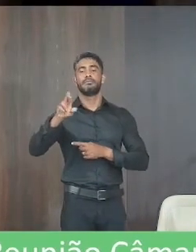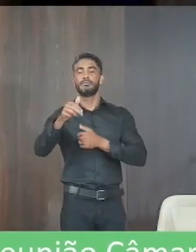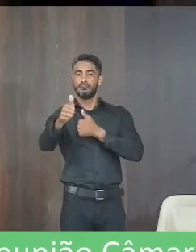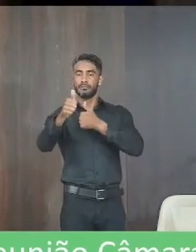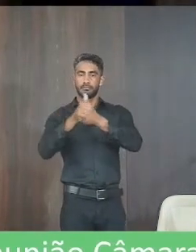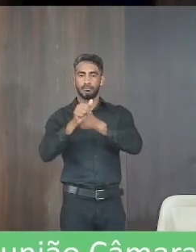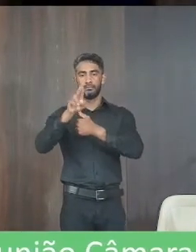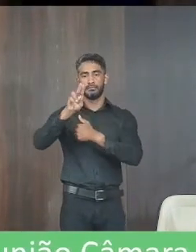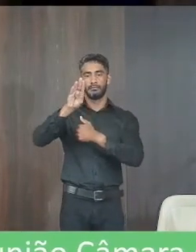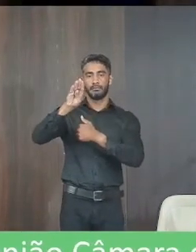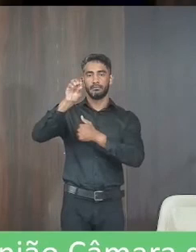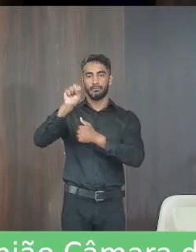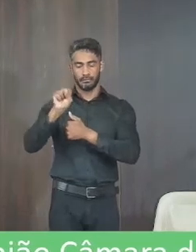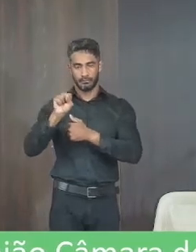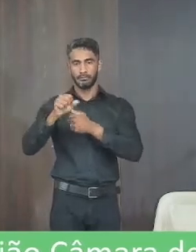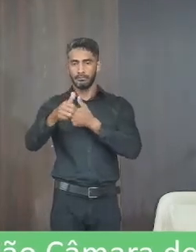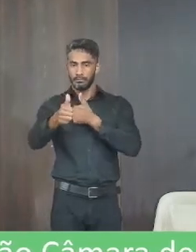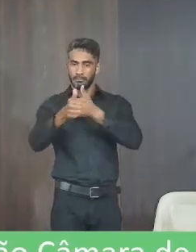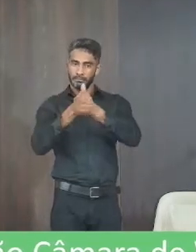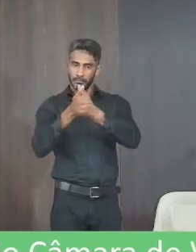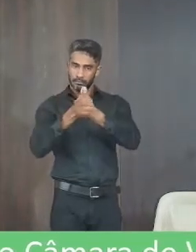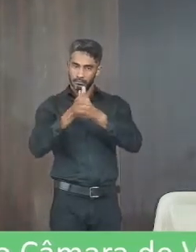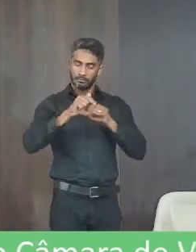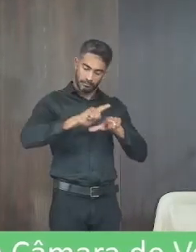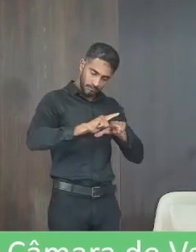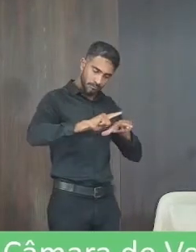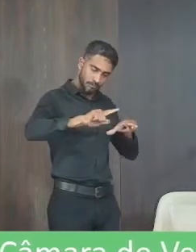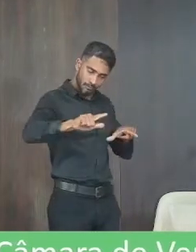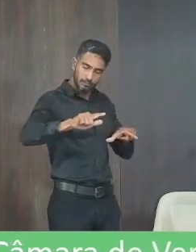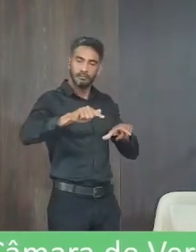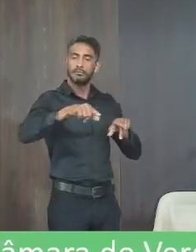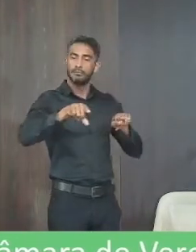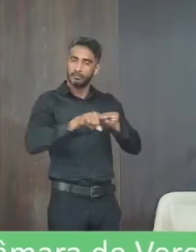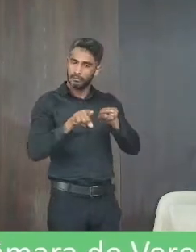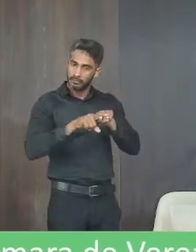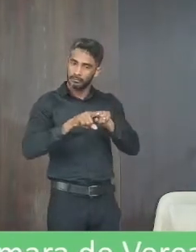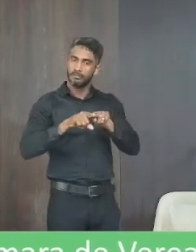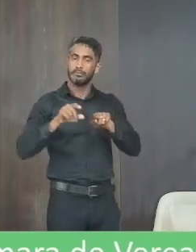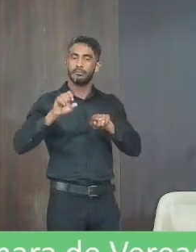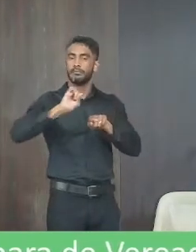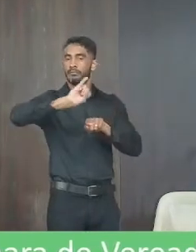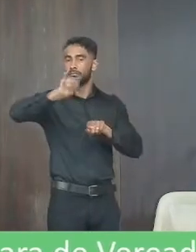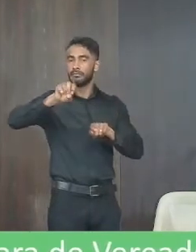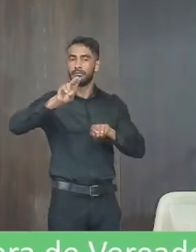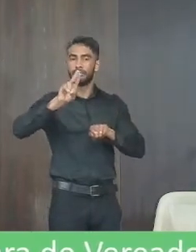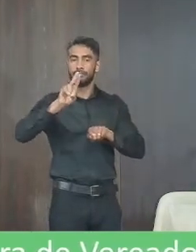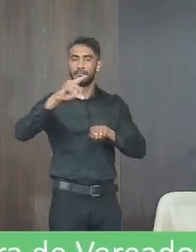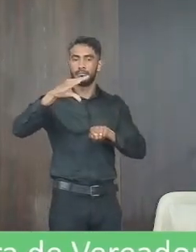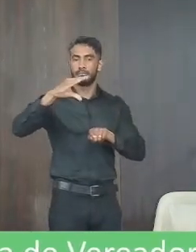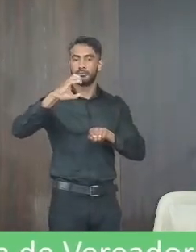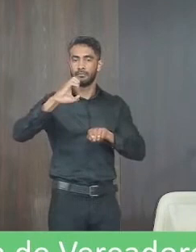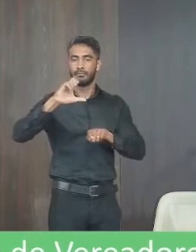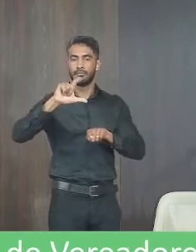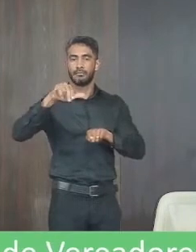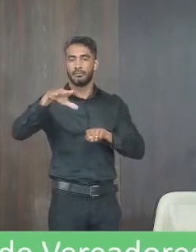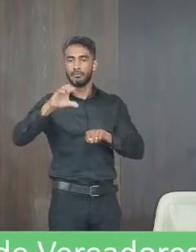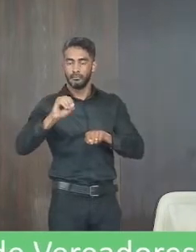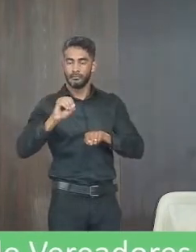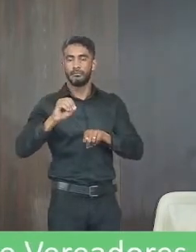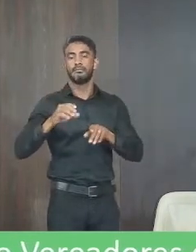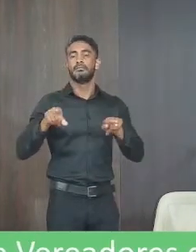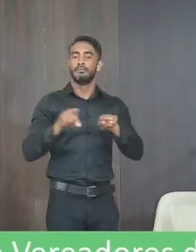recapeamento na rua Juscelino Kubitschek no bairro Cerâmica e colocar também presidente é um quebra-mola